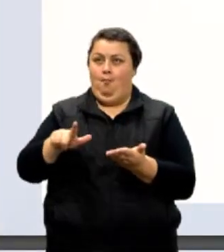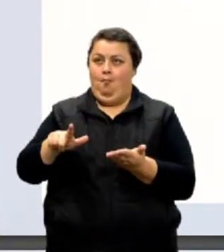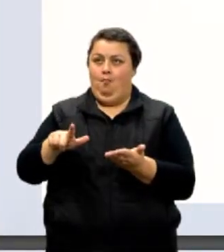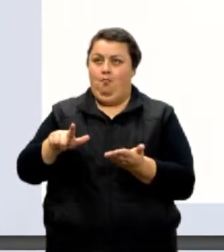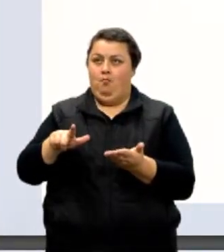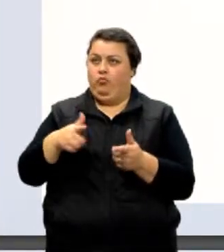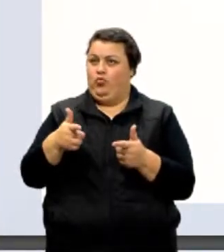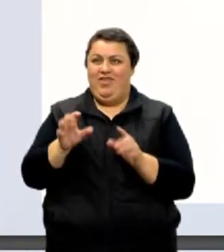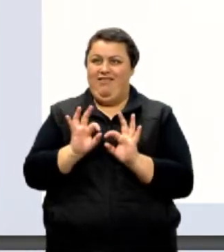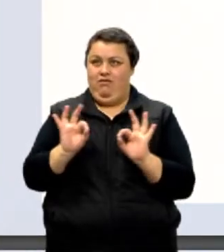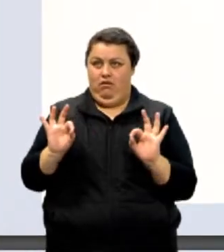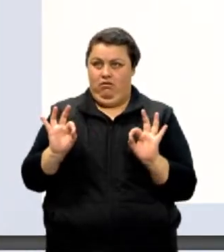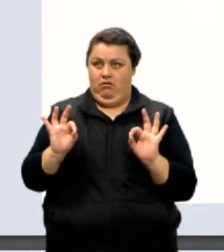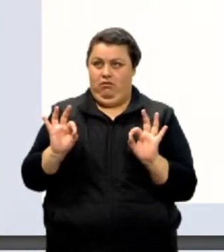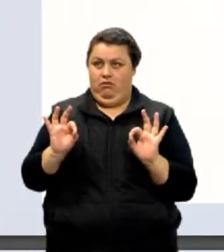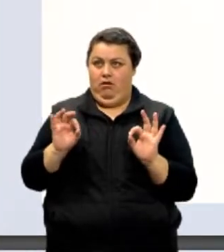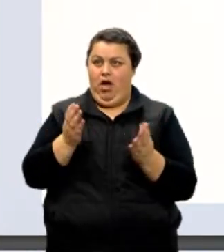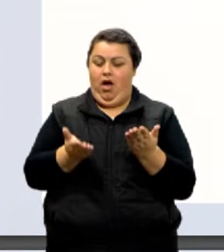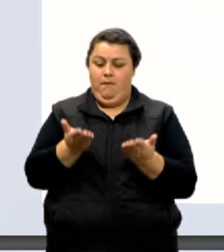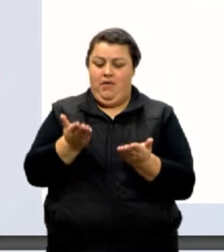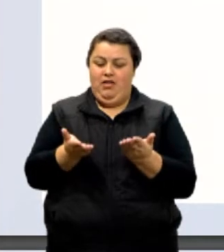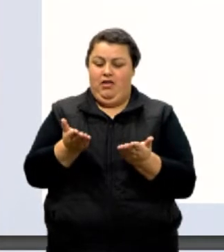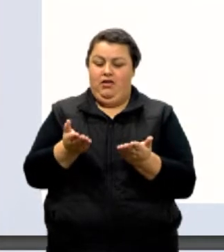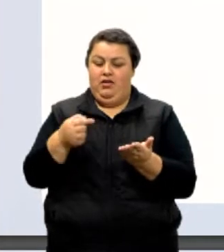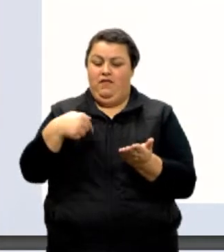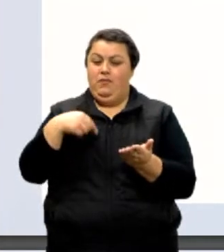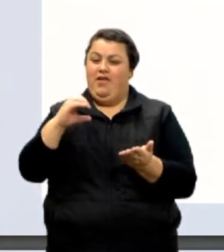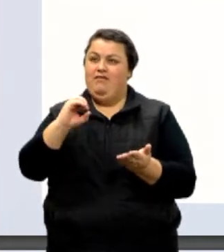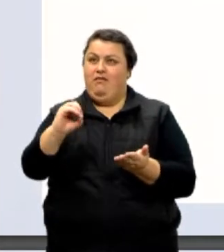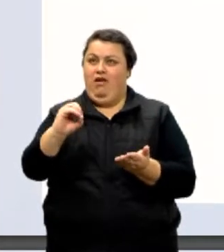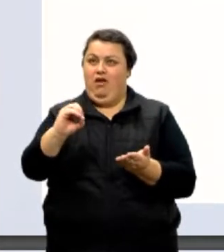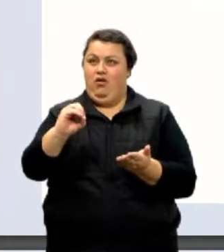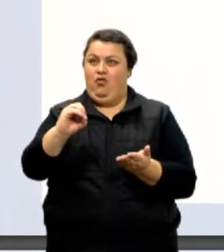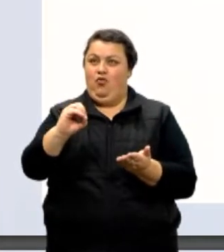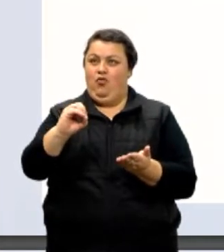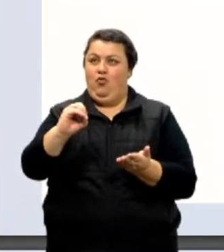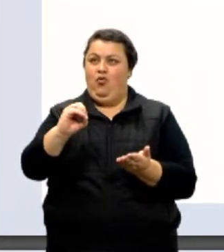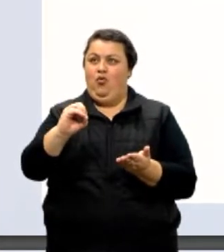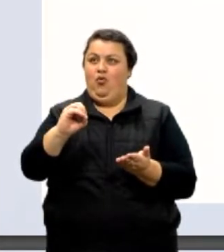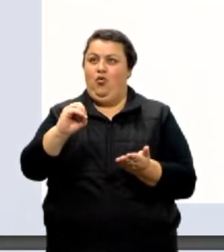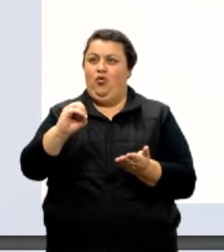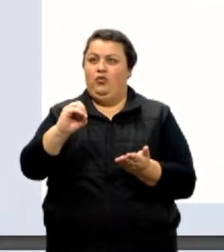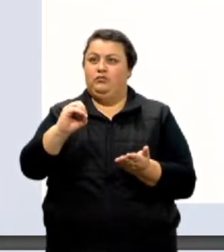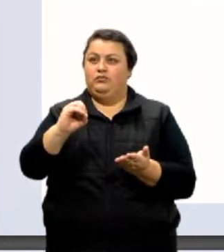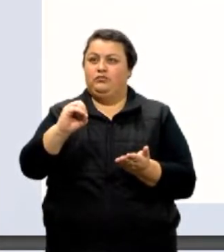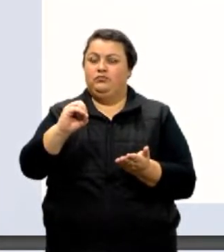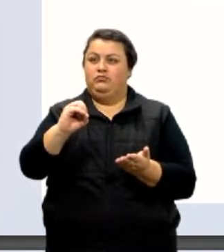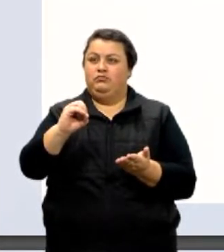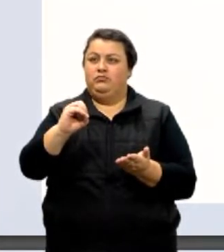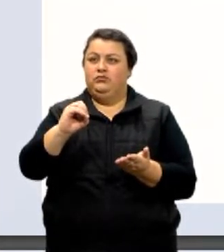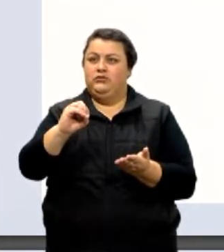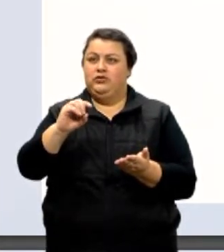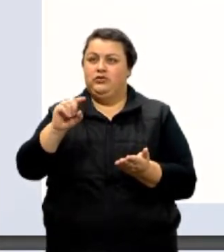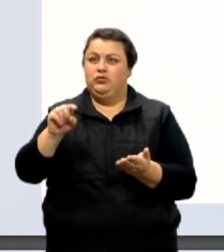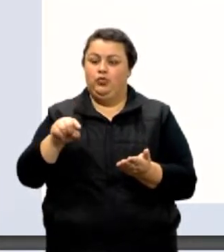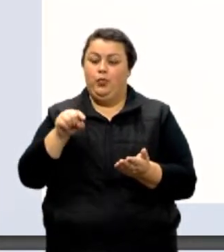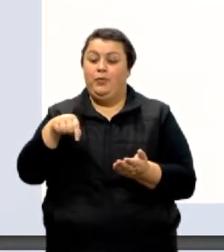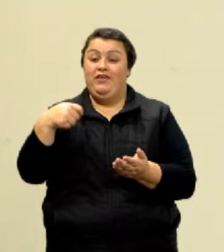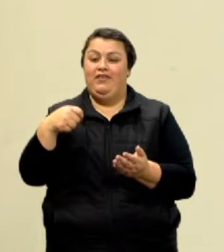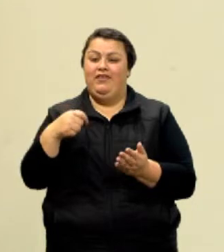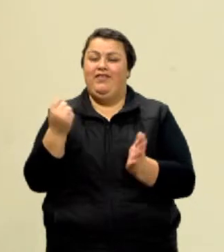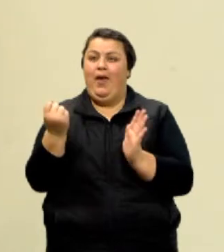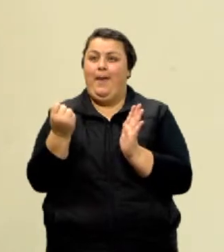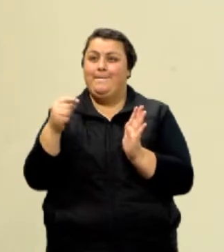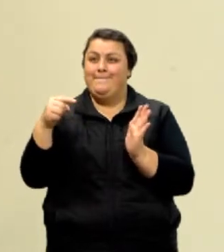a balança tem o recurso de tu colocar zero, que se chama tarar a balança, que tu coloca zero para